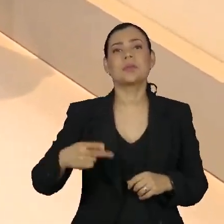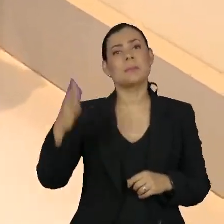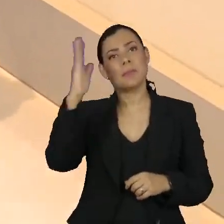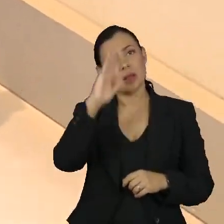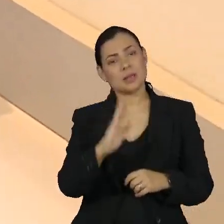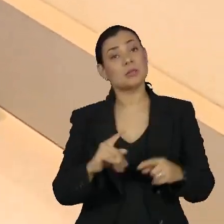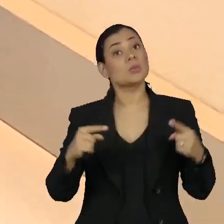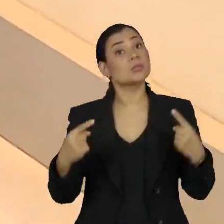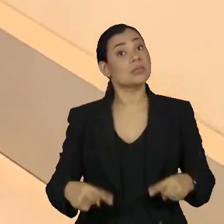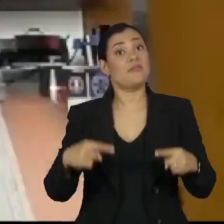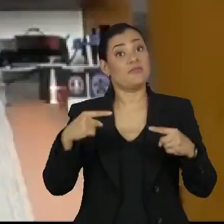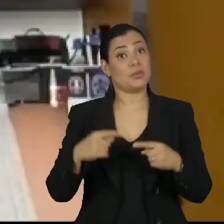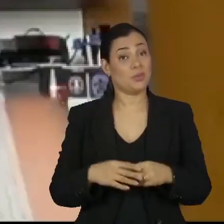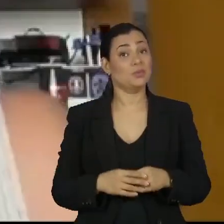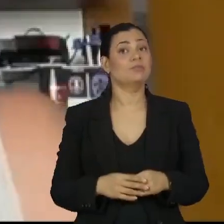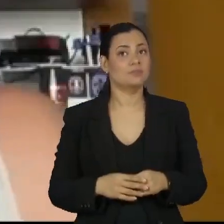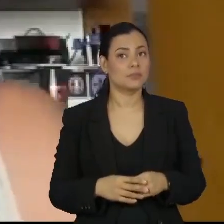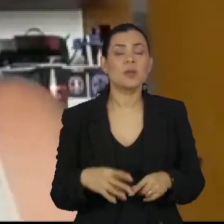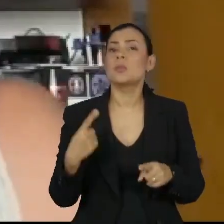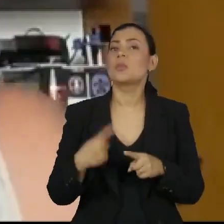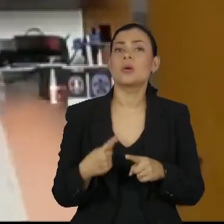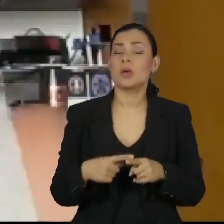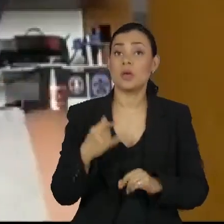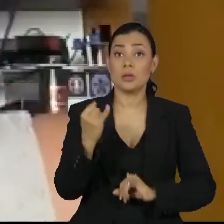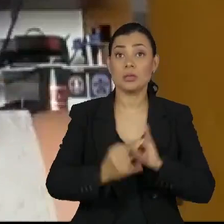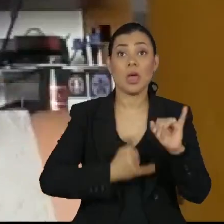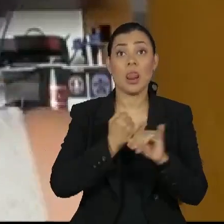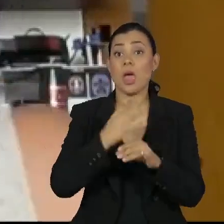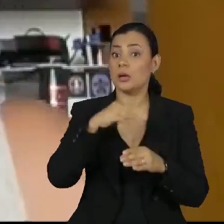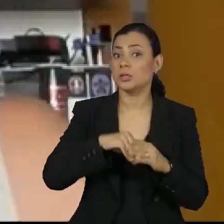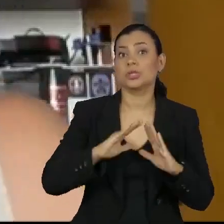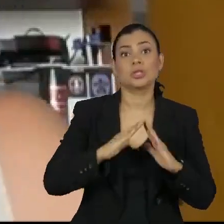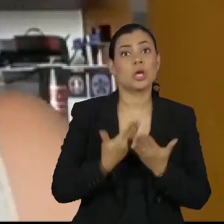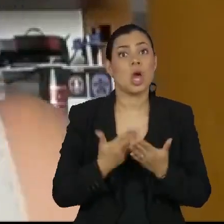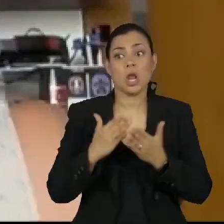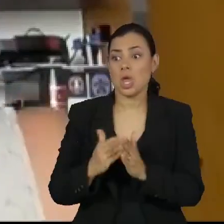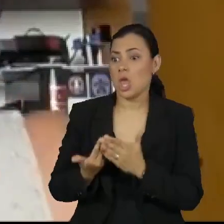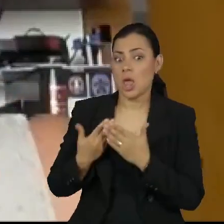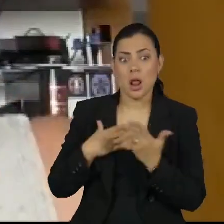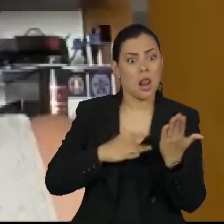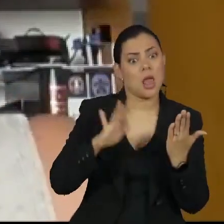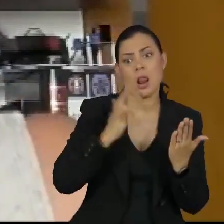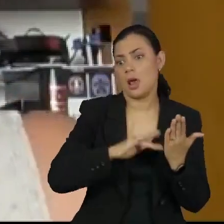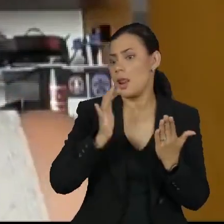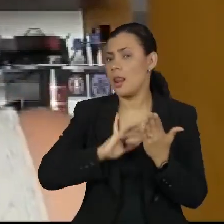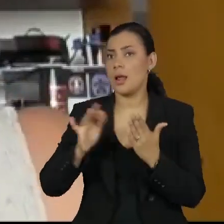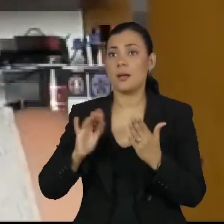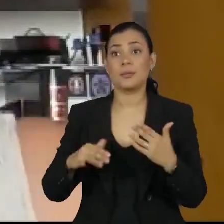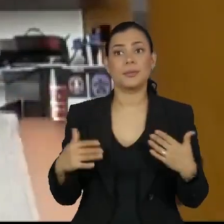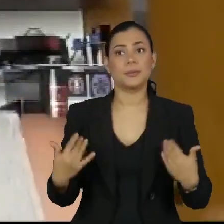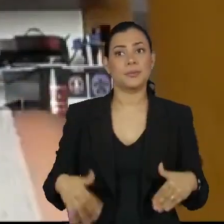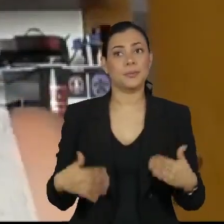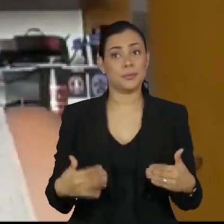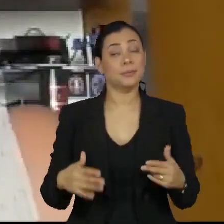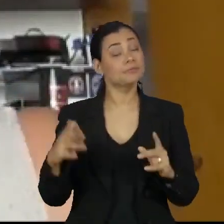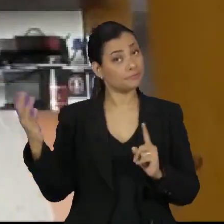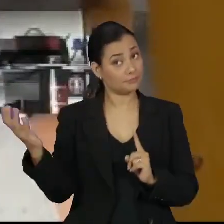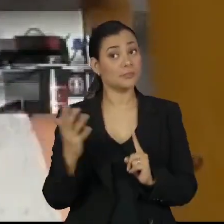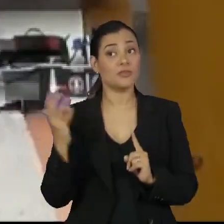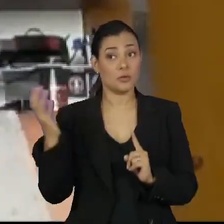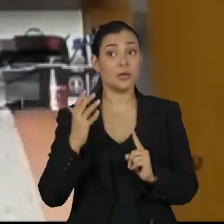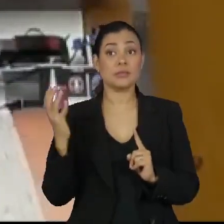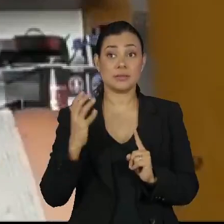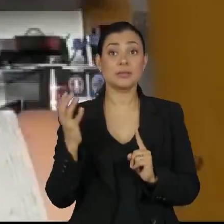desafio é ainda maior. A questão da conectividade nas escolas ainda é algo que aumenta